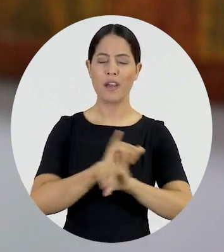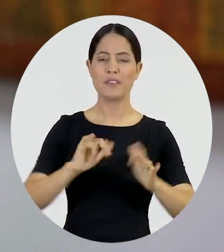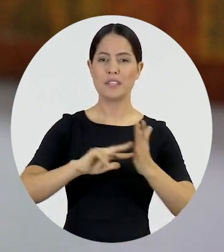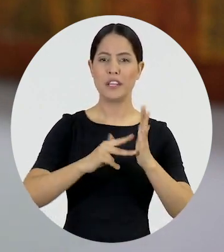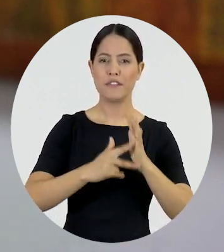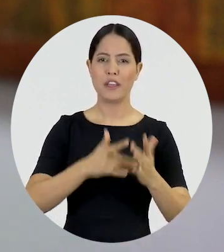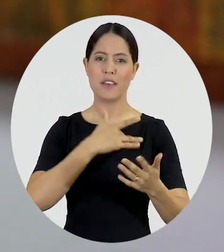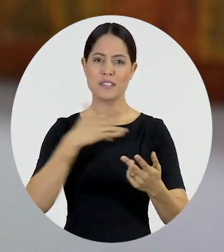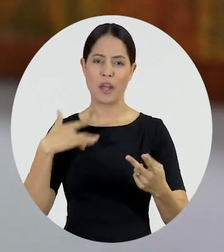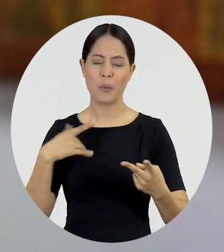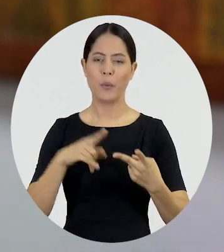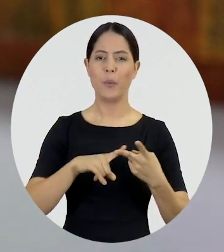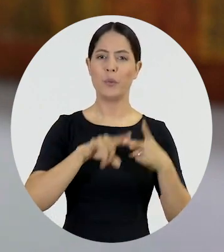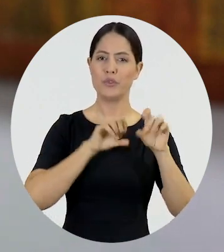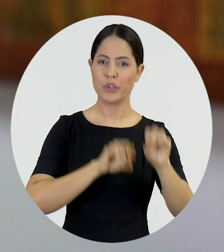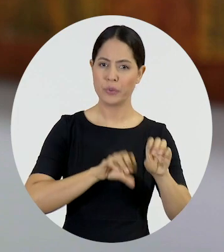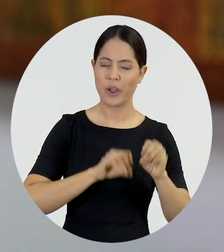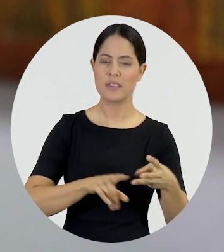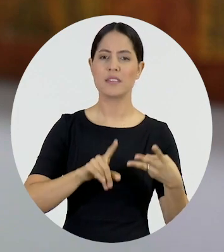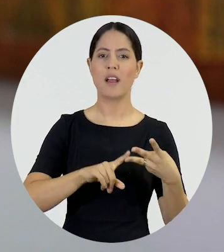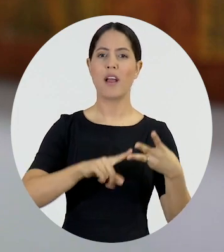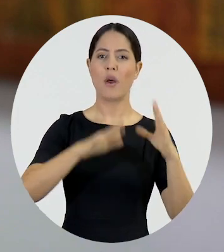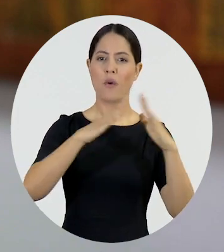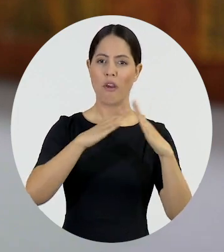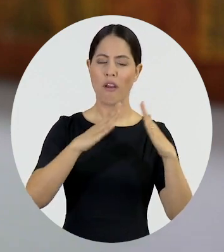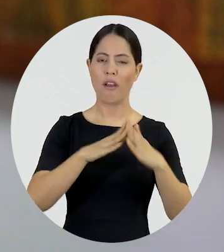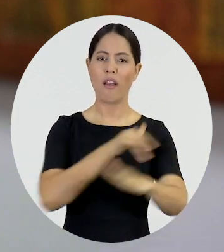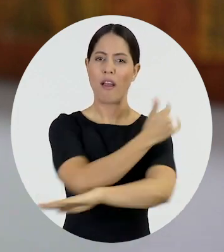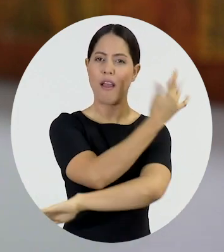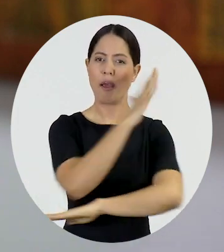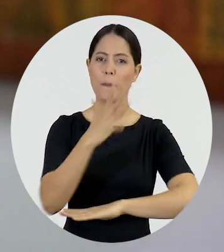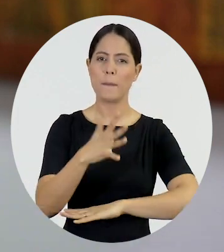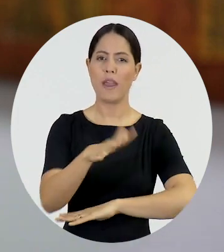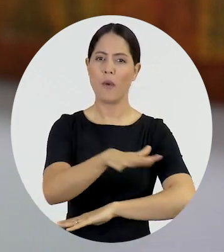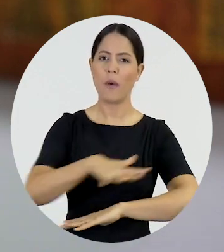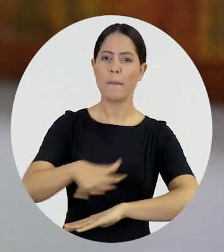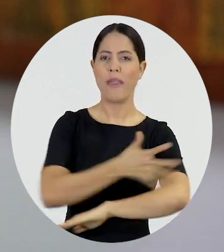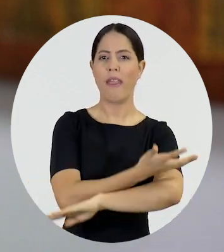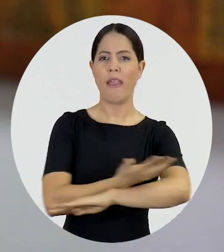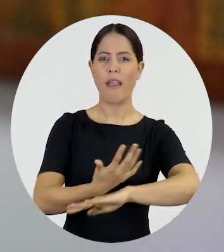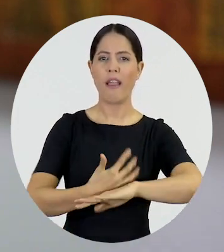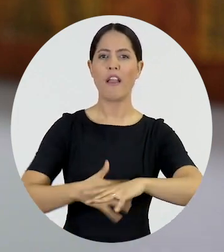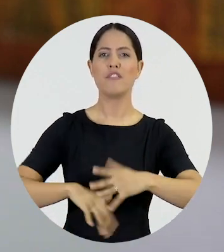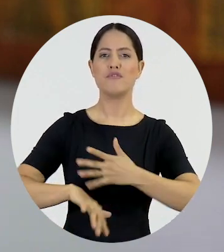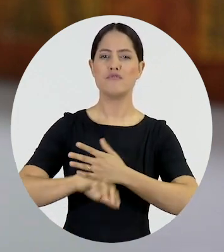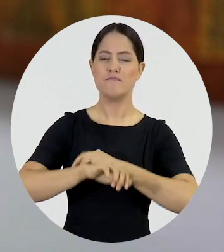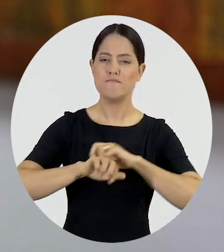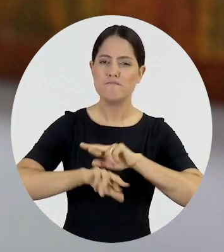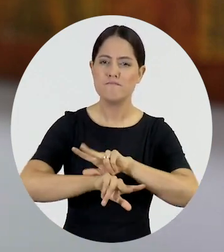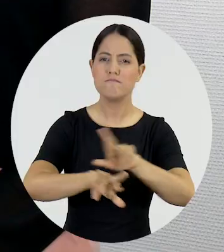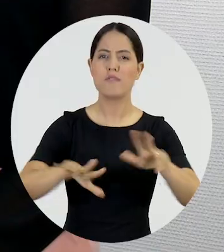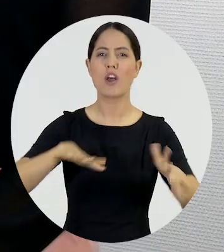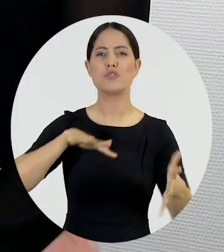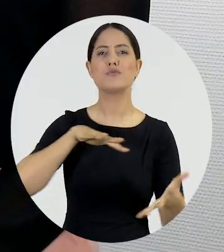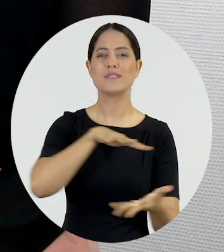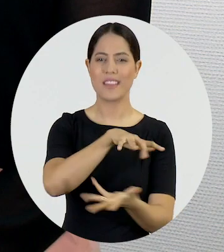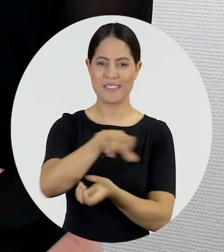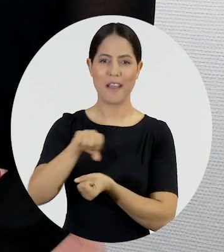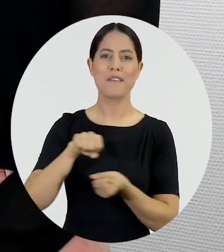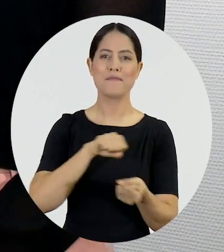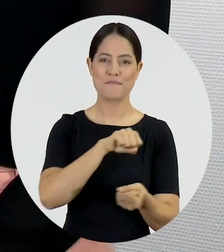educação, é falar de habitação, é falar de um meio ambiente sustentável. Enfim,